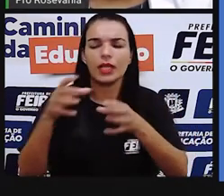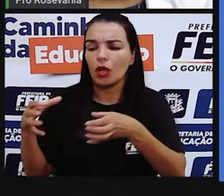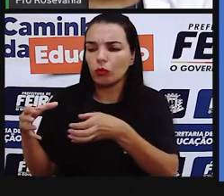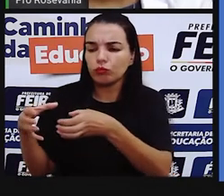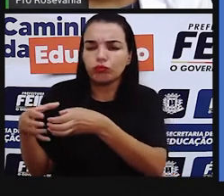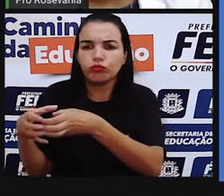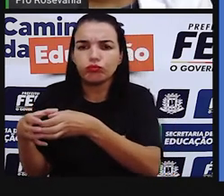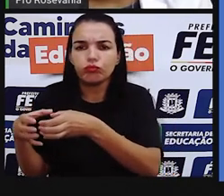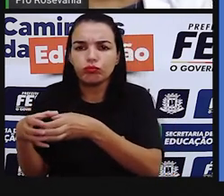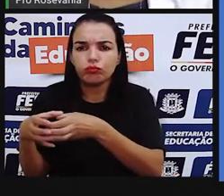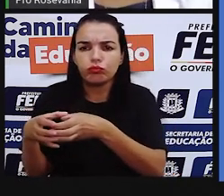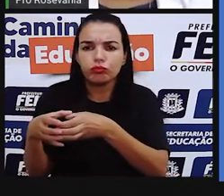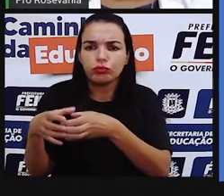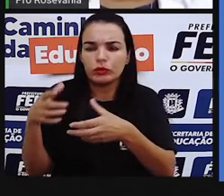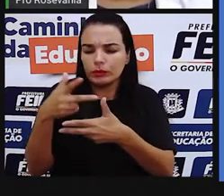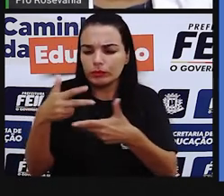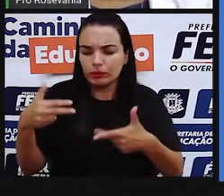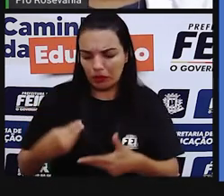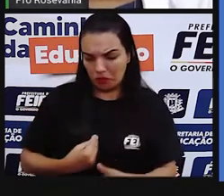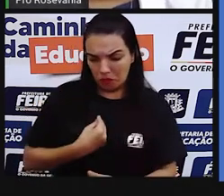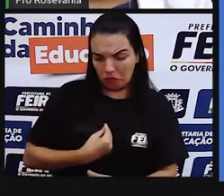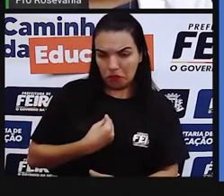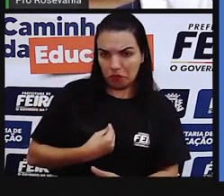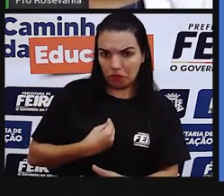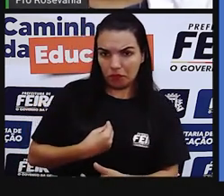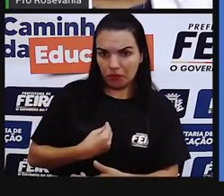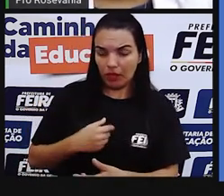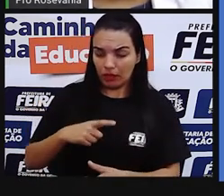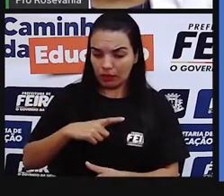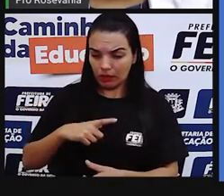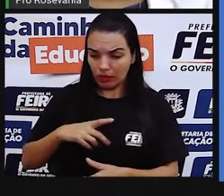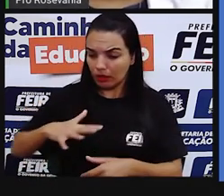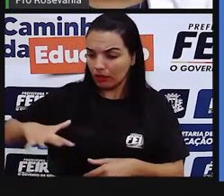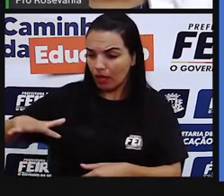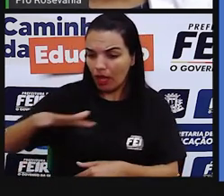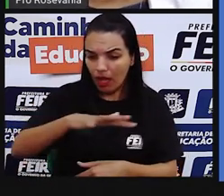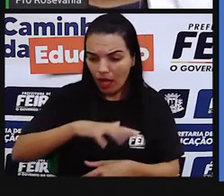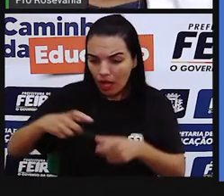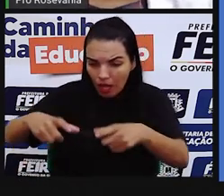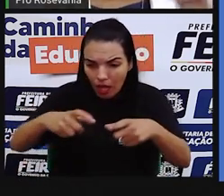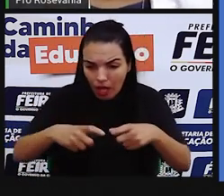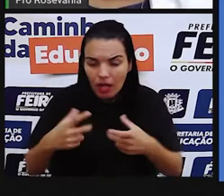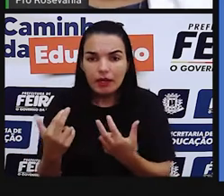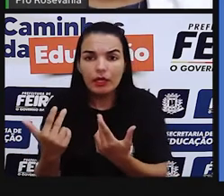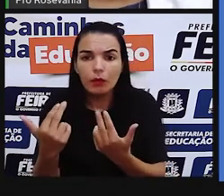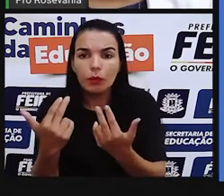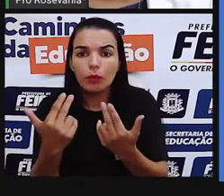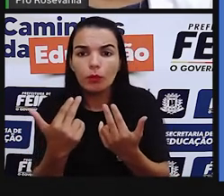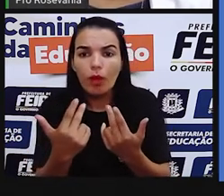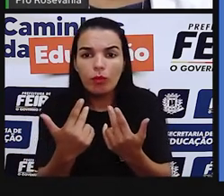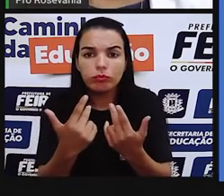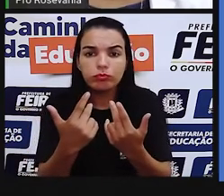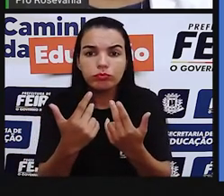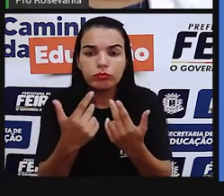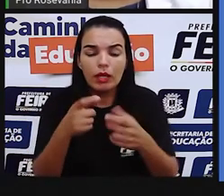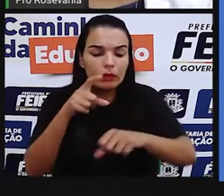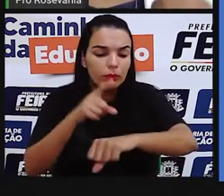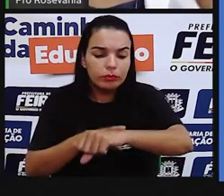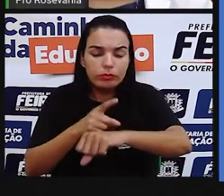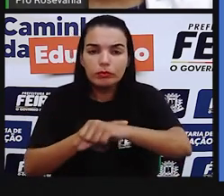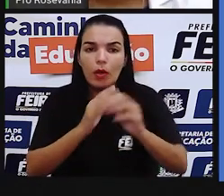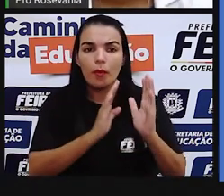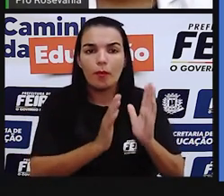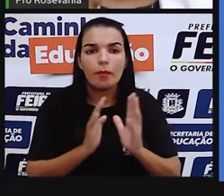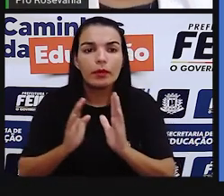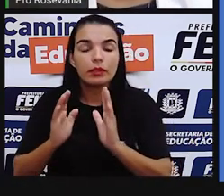indivíduos que vivem na mesma área em um determinado período. E isso serve o trabalho, como a família,